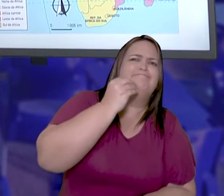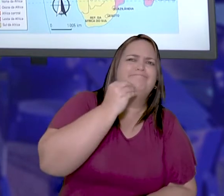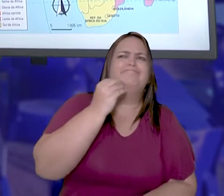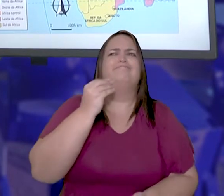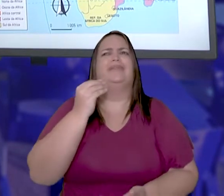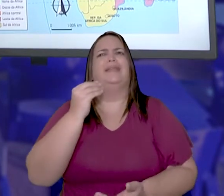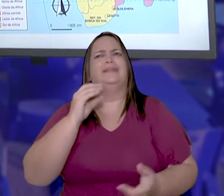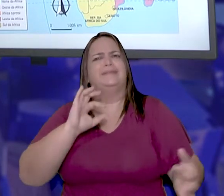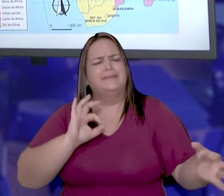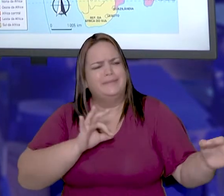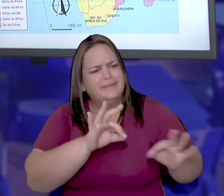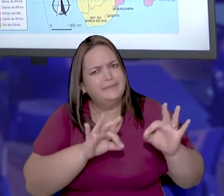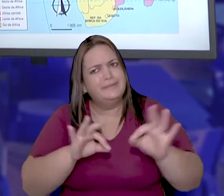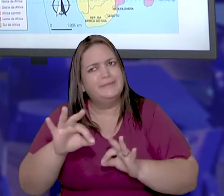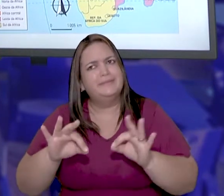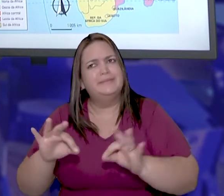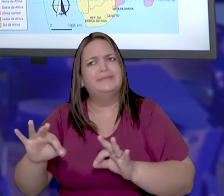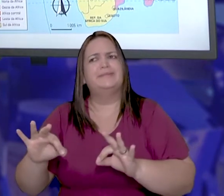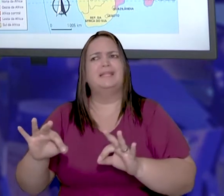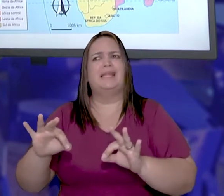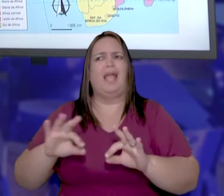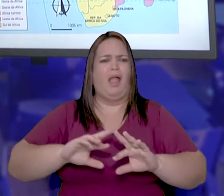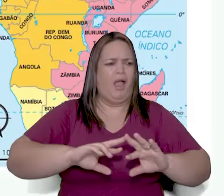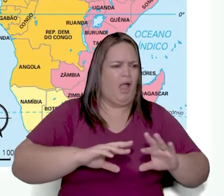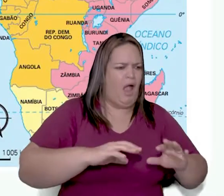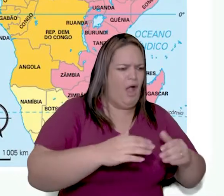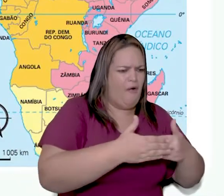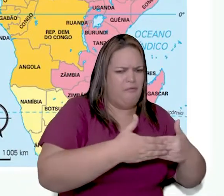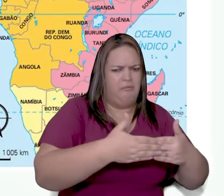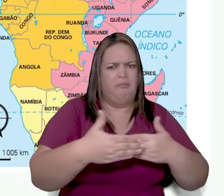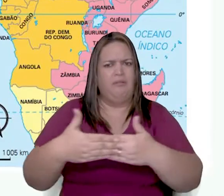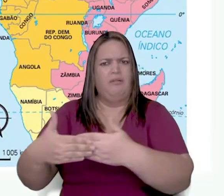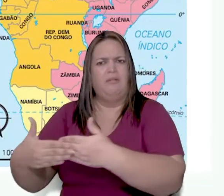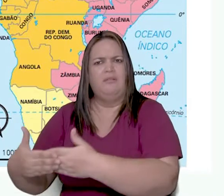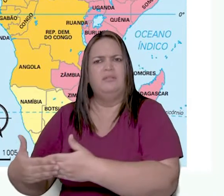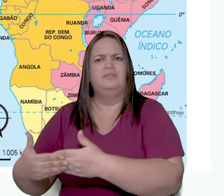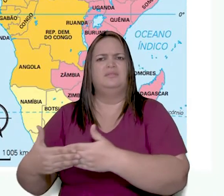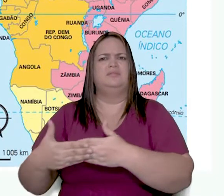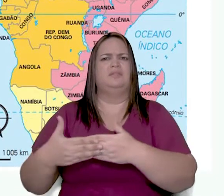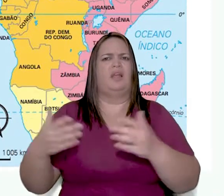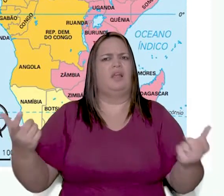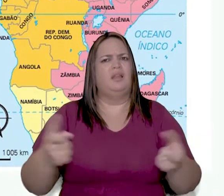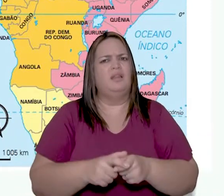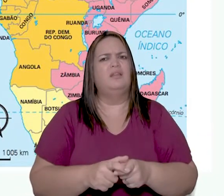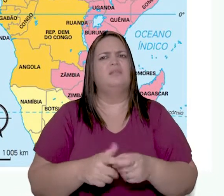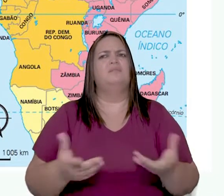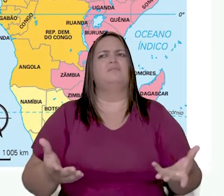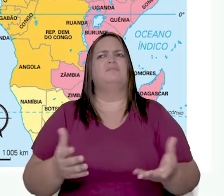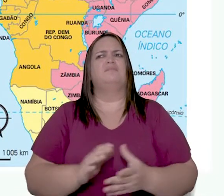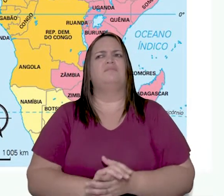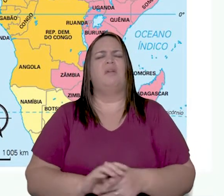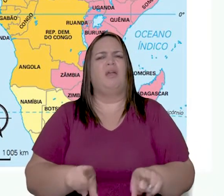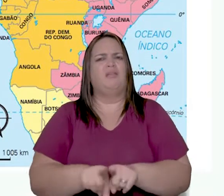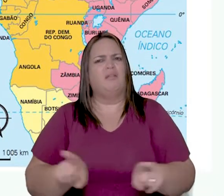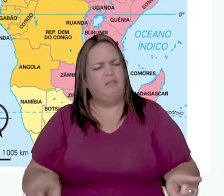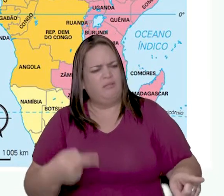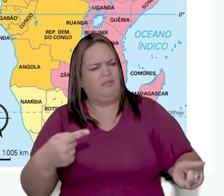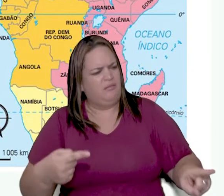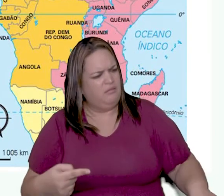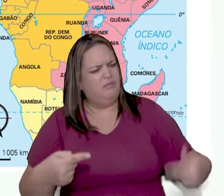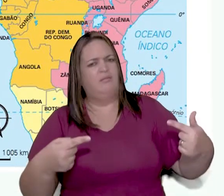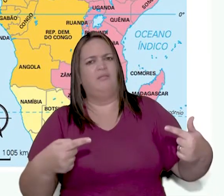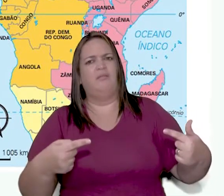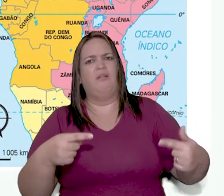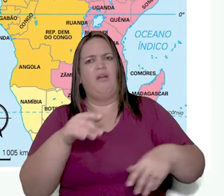Assim, na tentativa de amenizar essa diversidade de